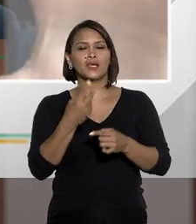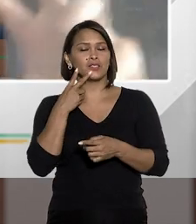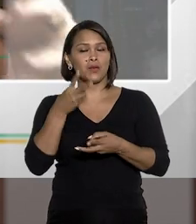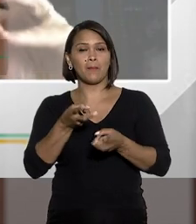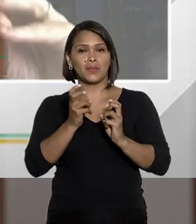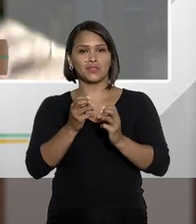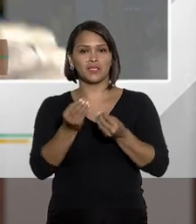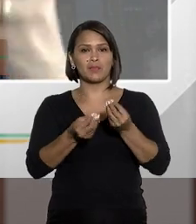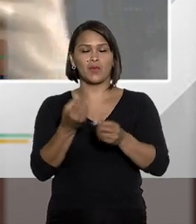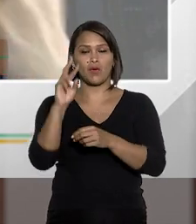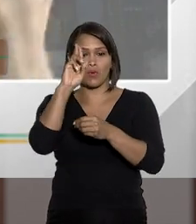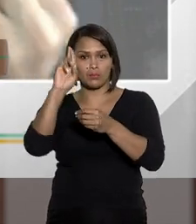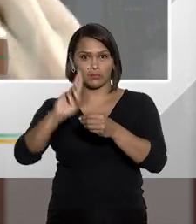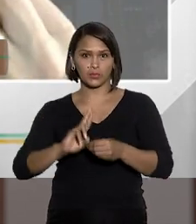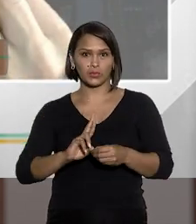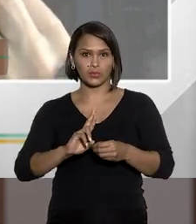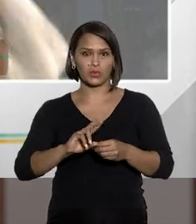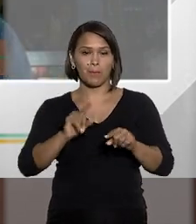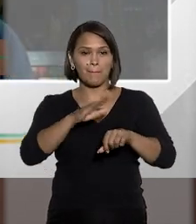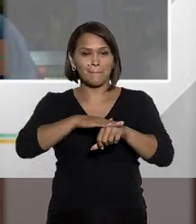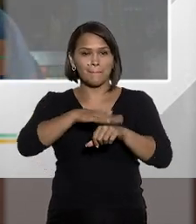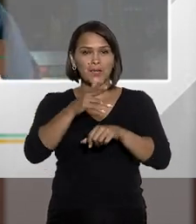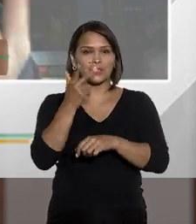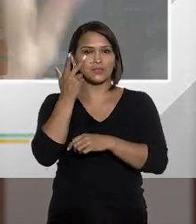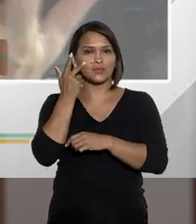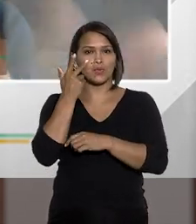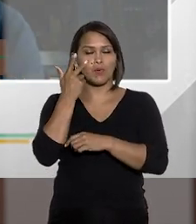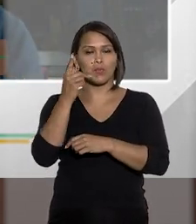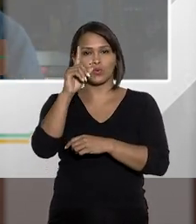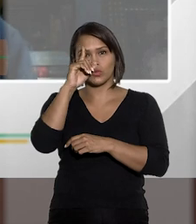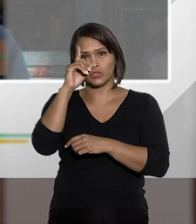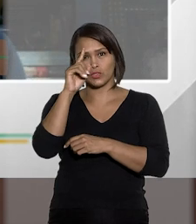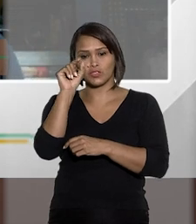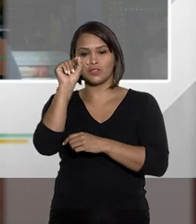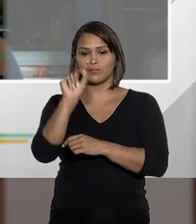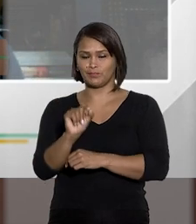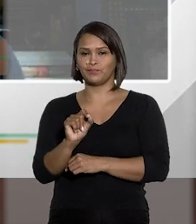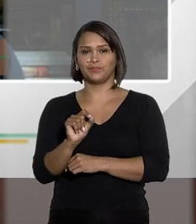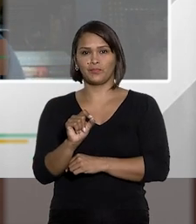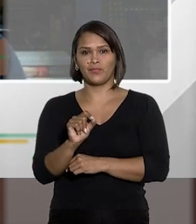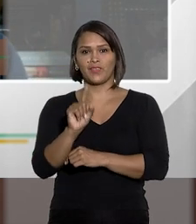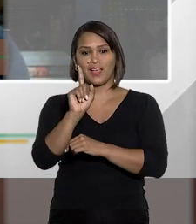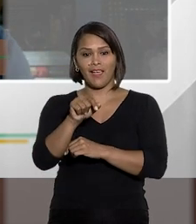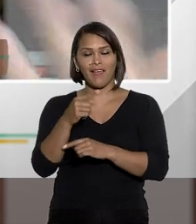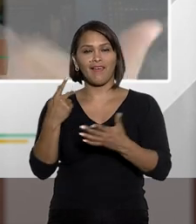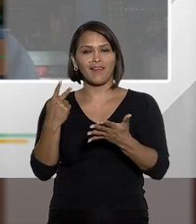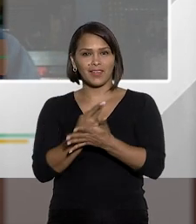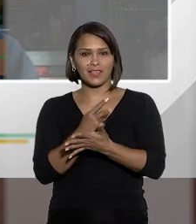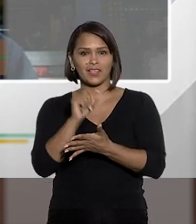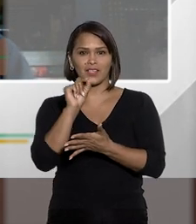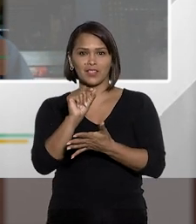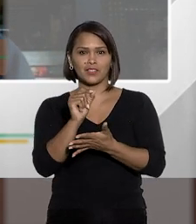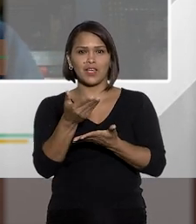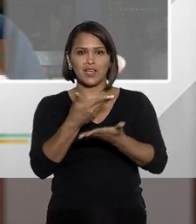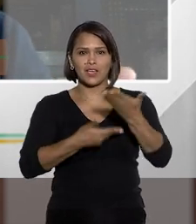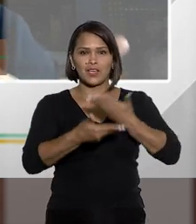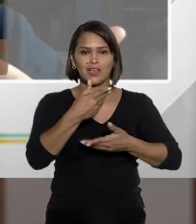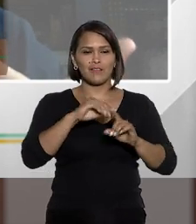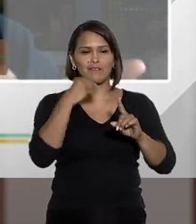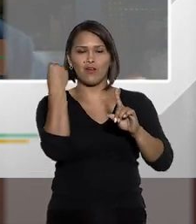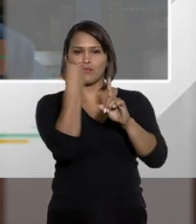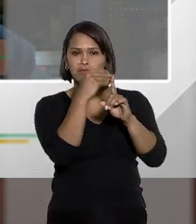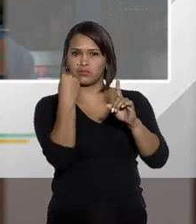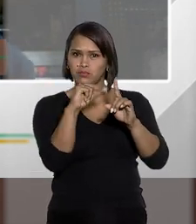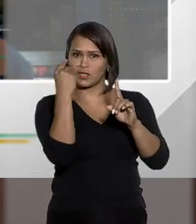Mas, olha só, o abuso de autoridade mais comum no dia a dia é aquele abuso de autoridade que